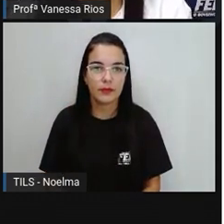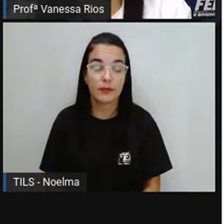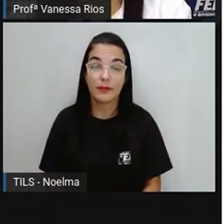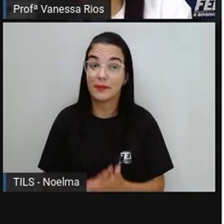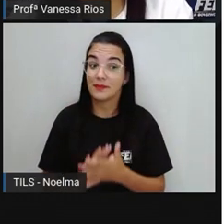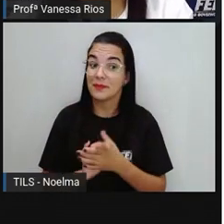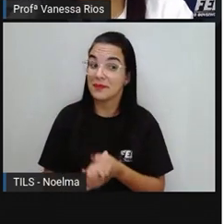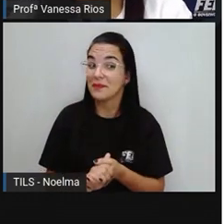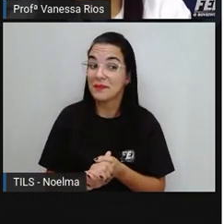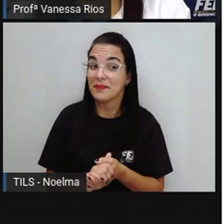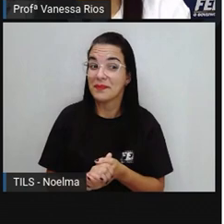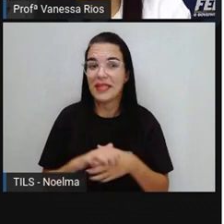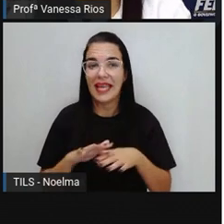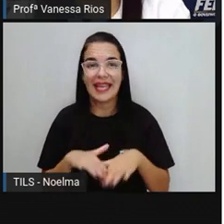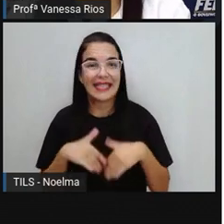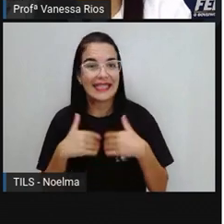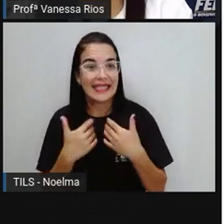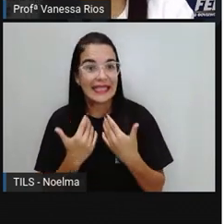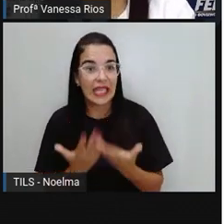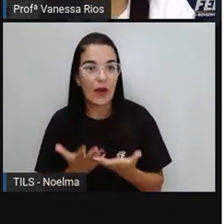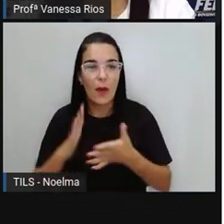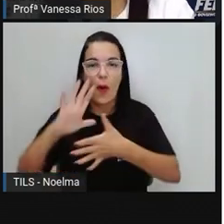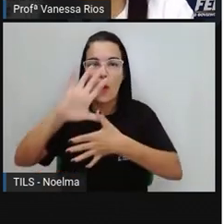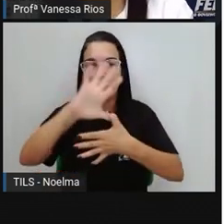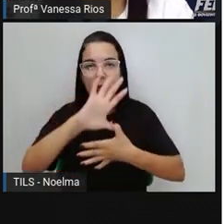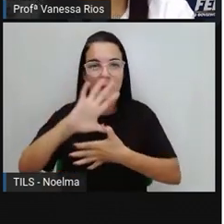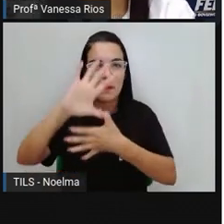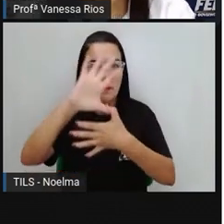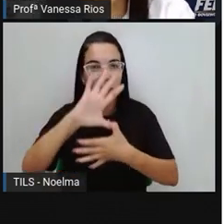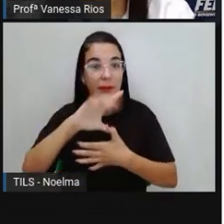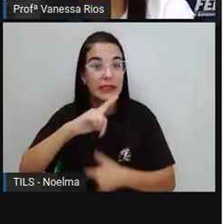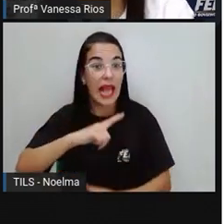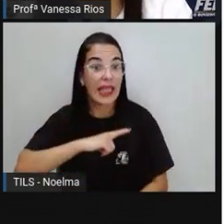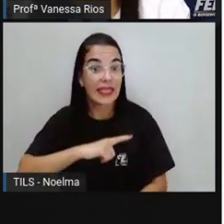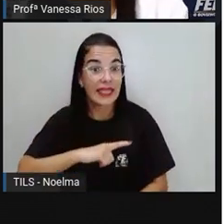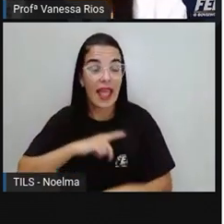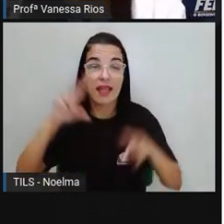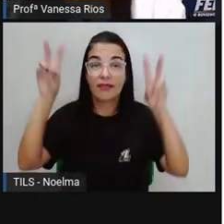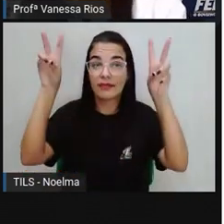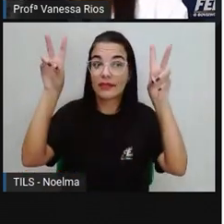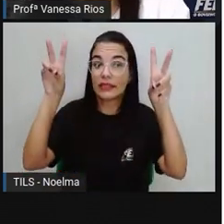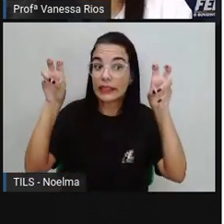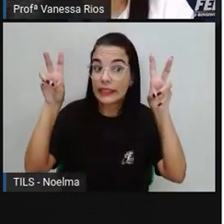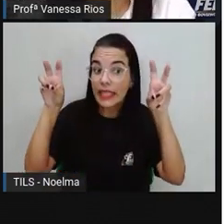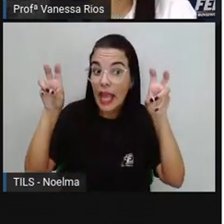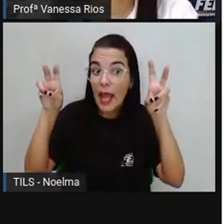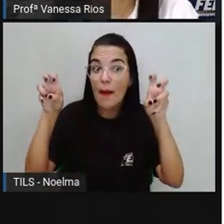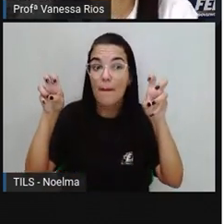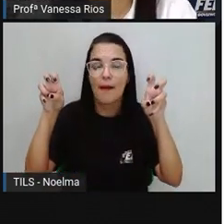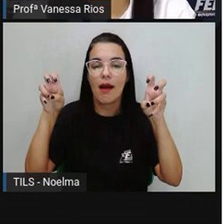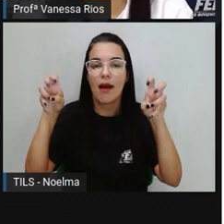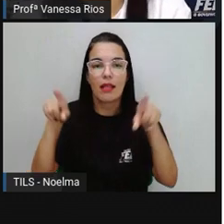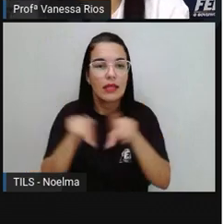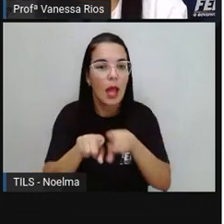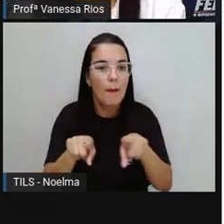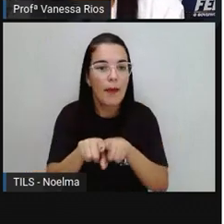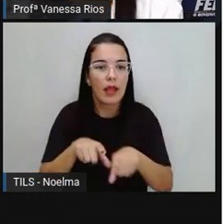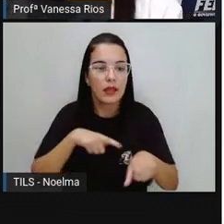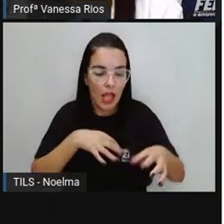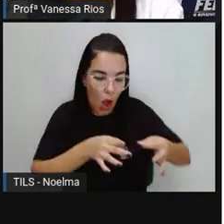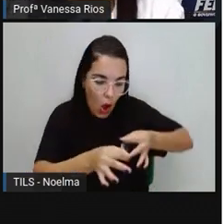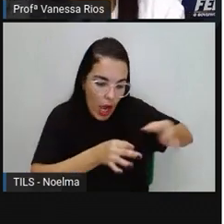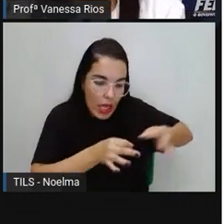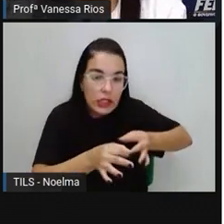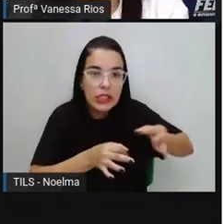Assim, não é? Os mapas, eles são temáticos e são elaborados de acordo com a abordagem